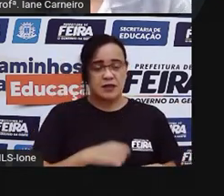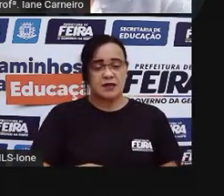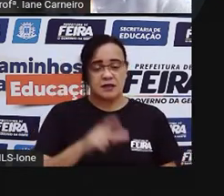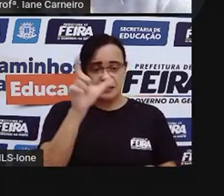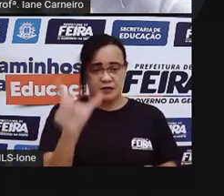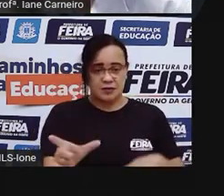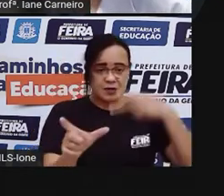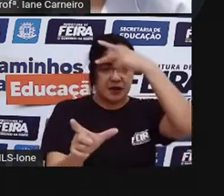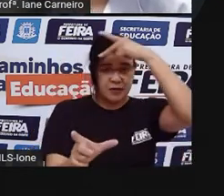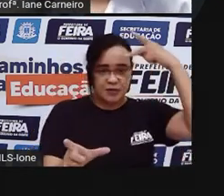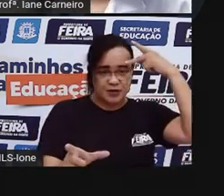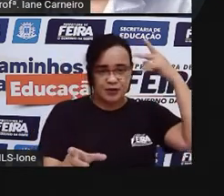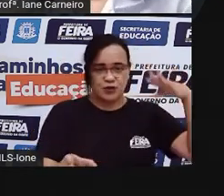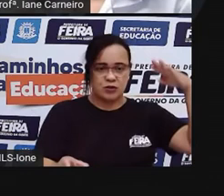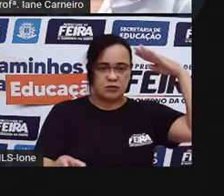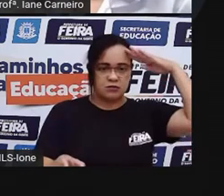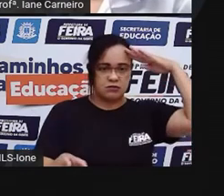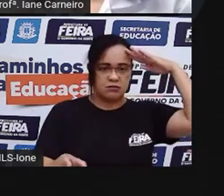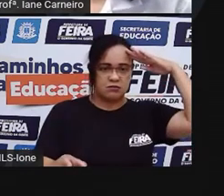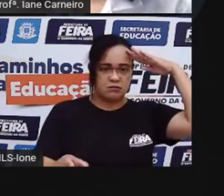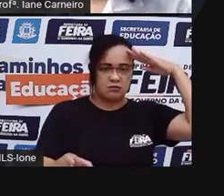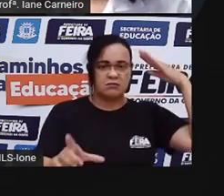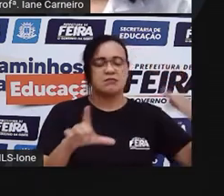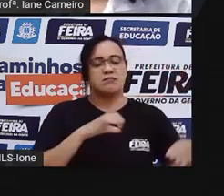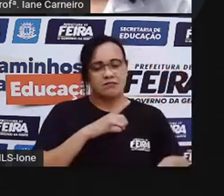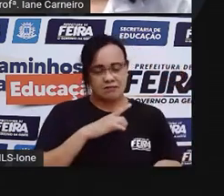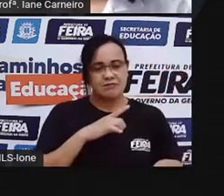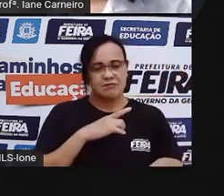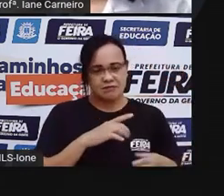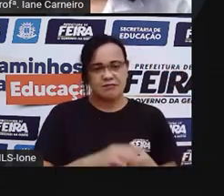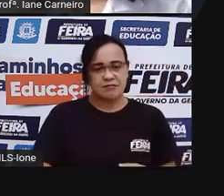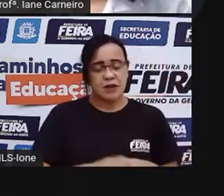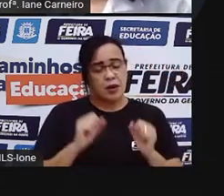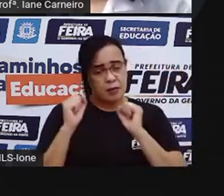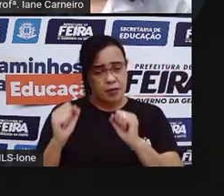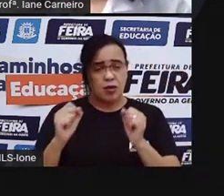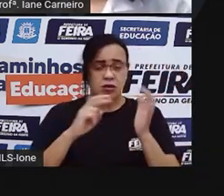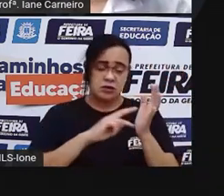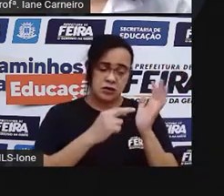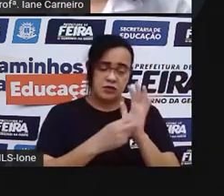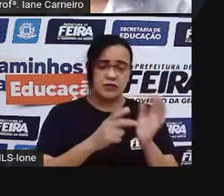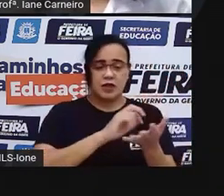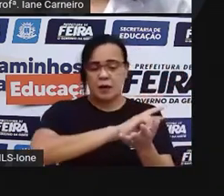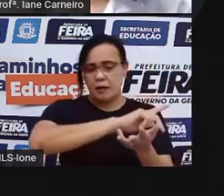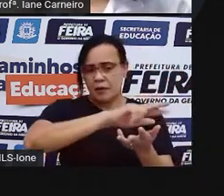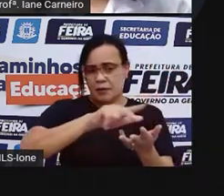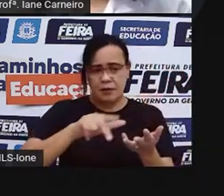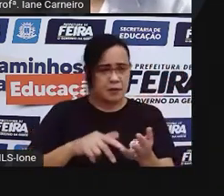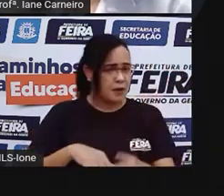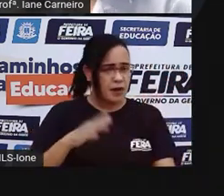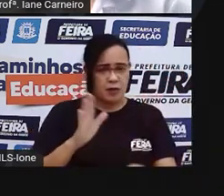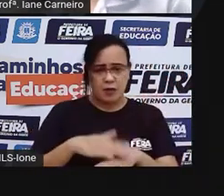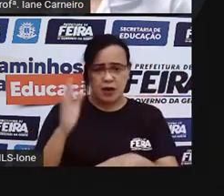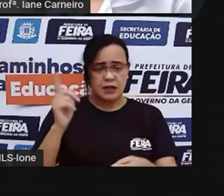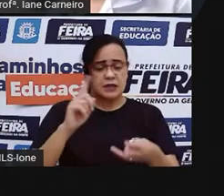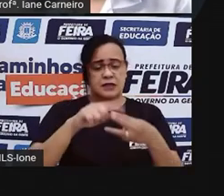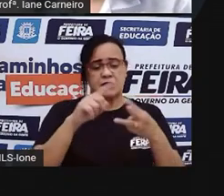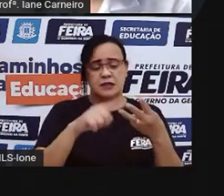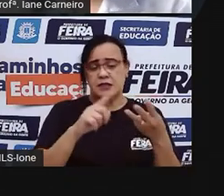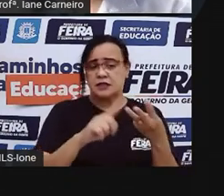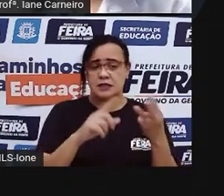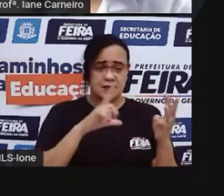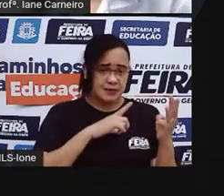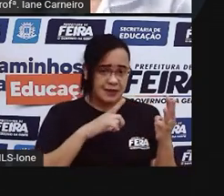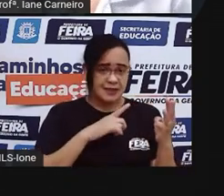é o Soldado Né? Então a gente vê Que ela pode Ter três significados Diferentes Tá certo? Então a gente pode